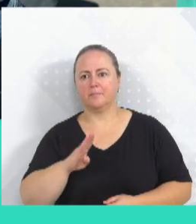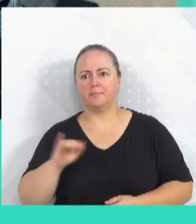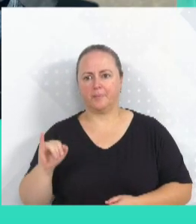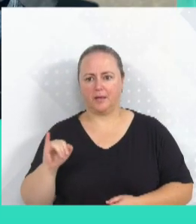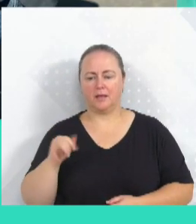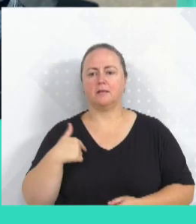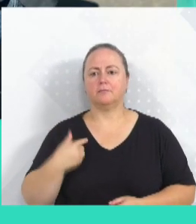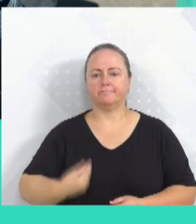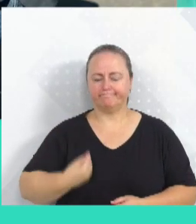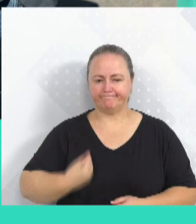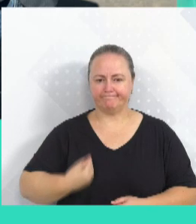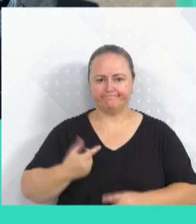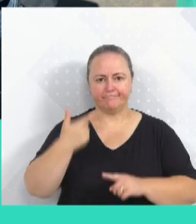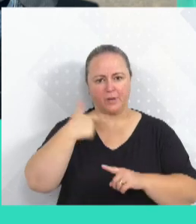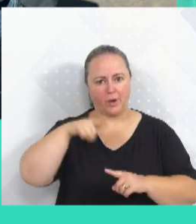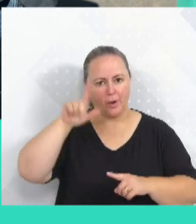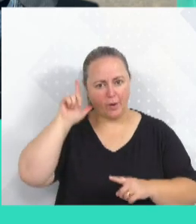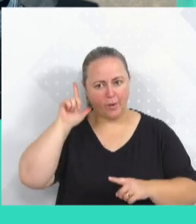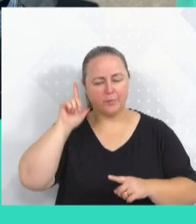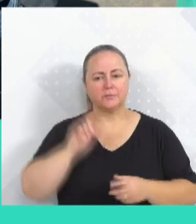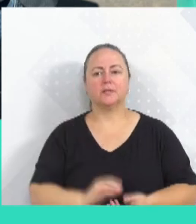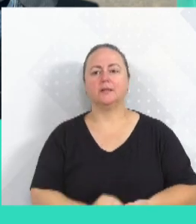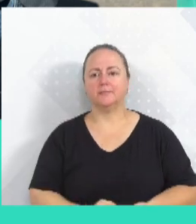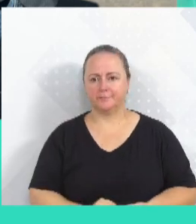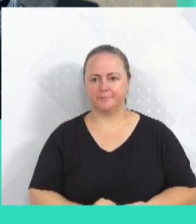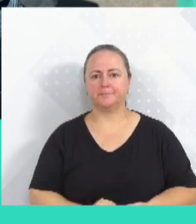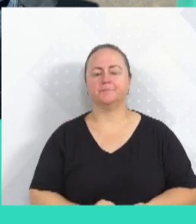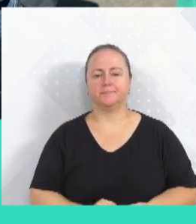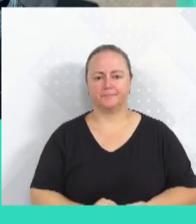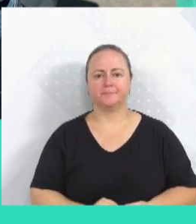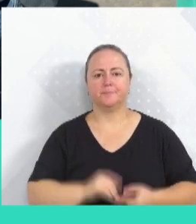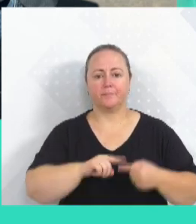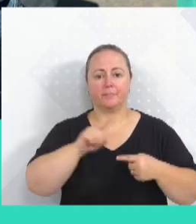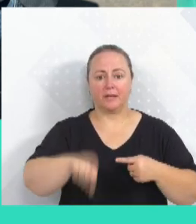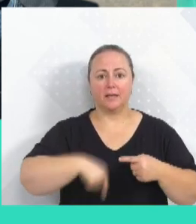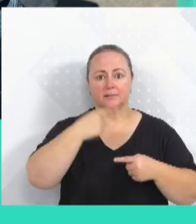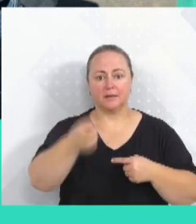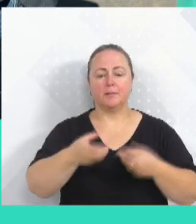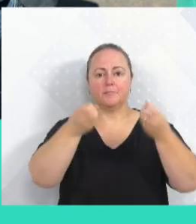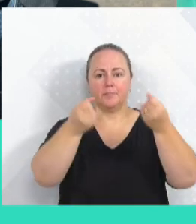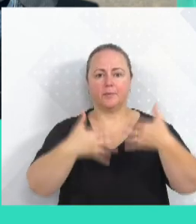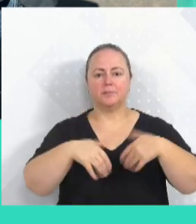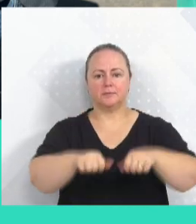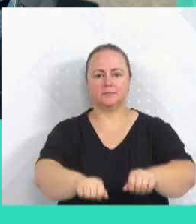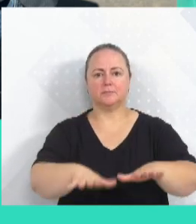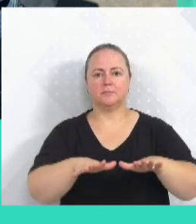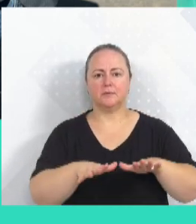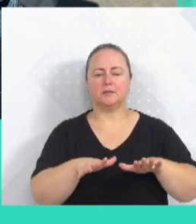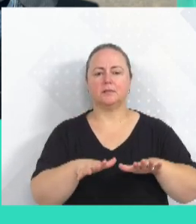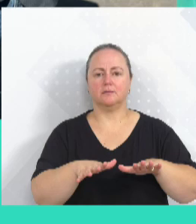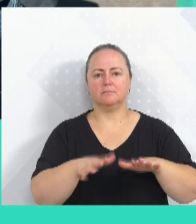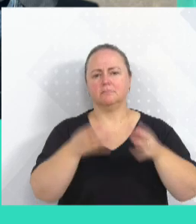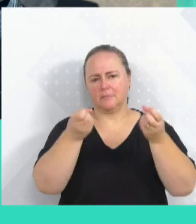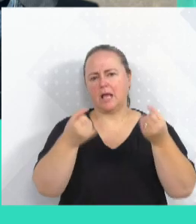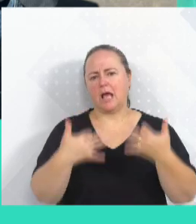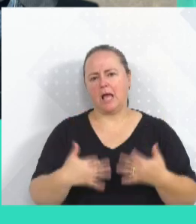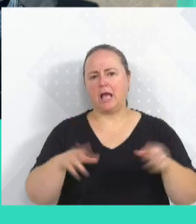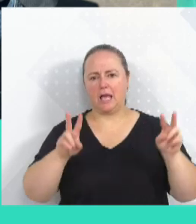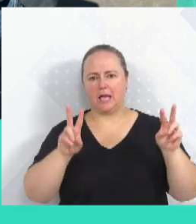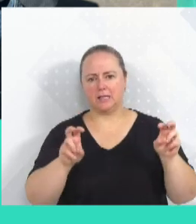Eu estive ontem com ele lá na formação, e depois nós vamos falar aqui na audiência, sobre ele aqui.